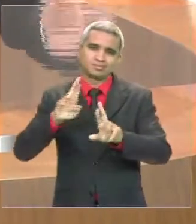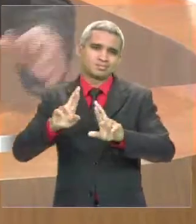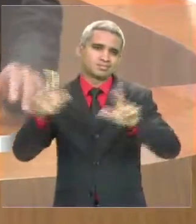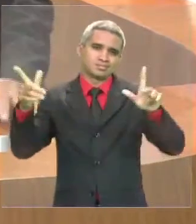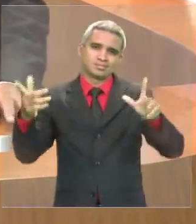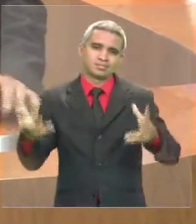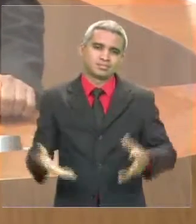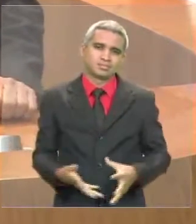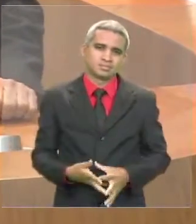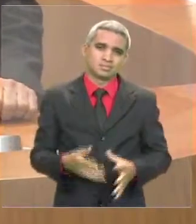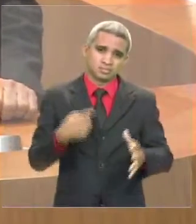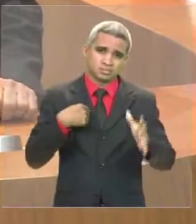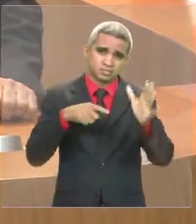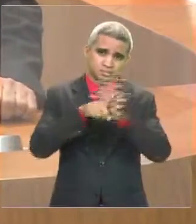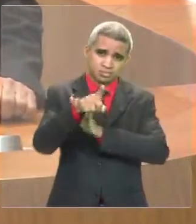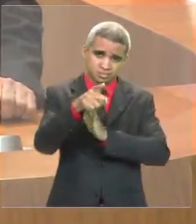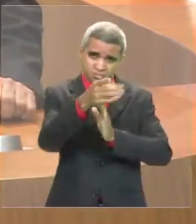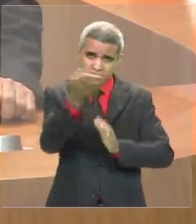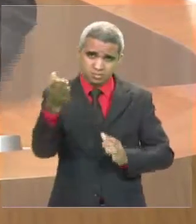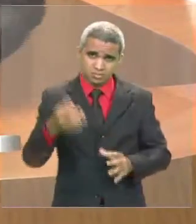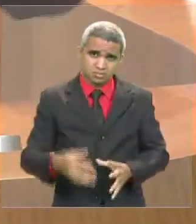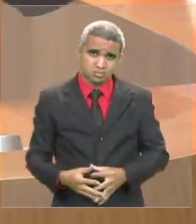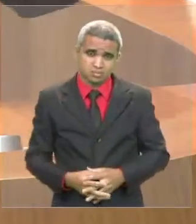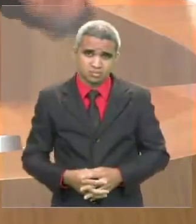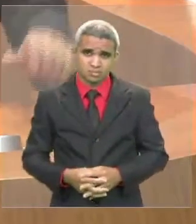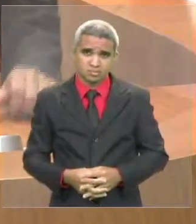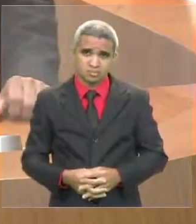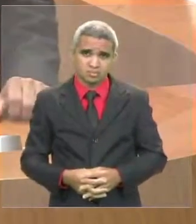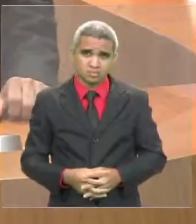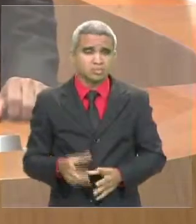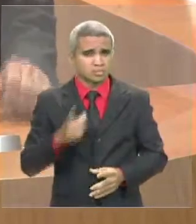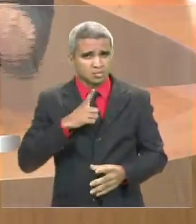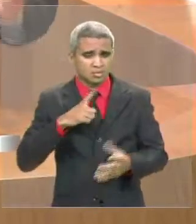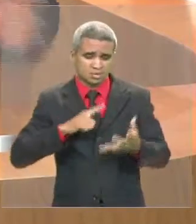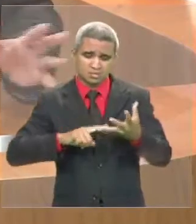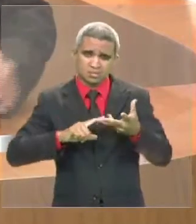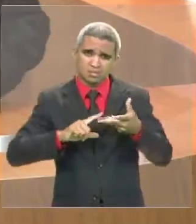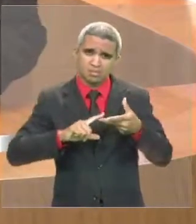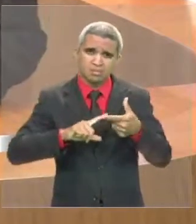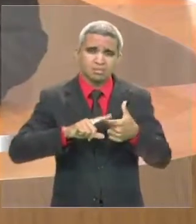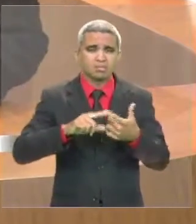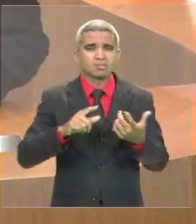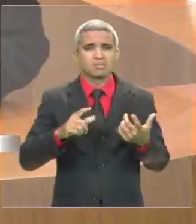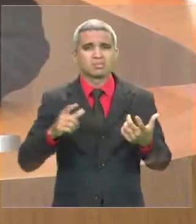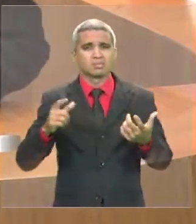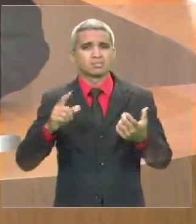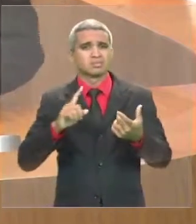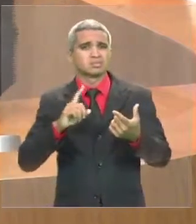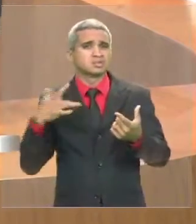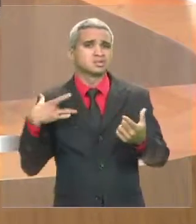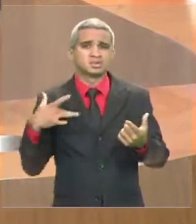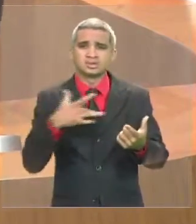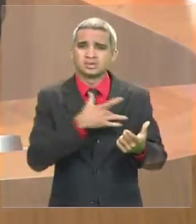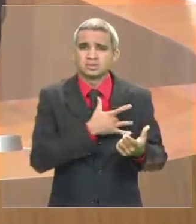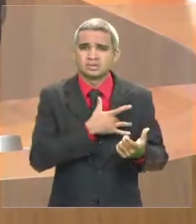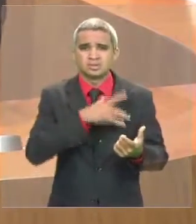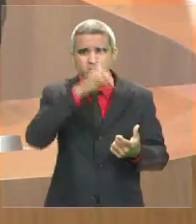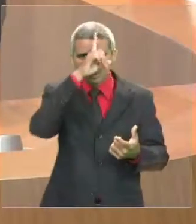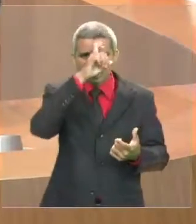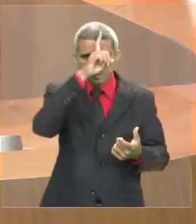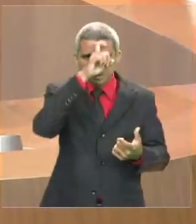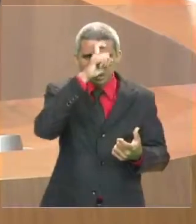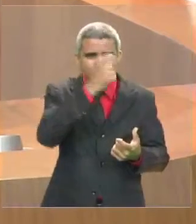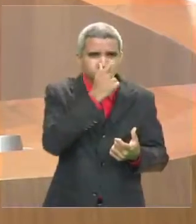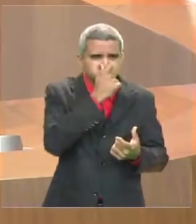para a sociedade. E são muitos exemplos. Na saúde, hospitais lotados,